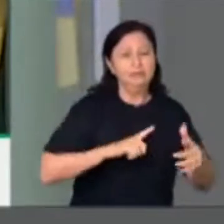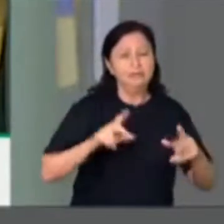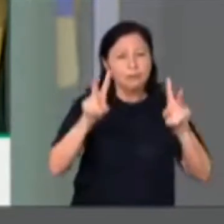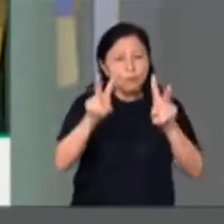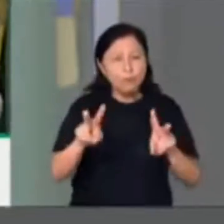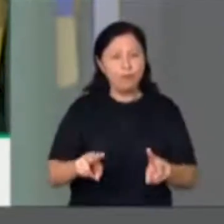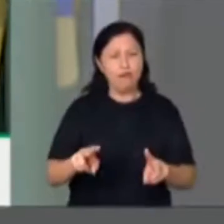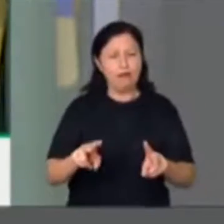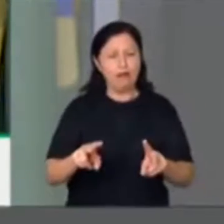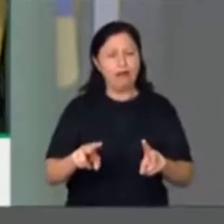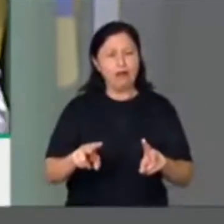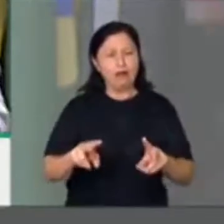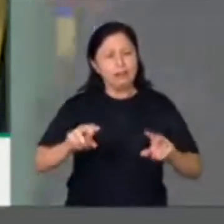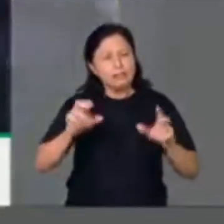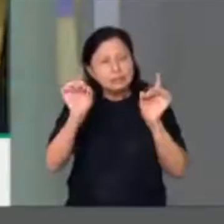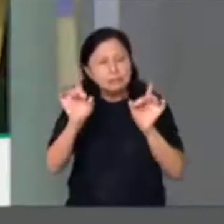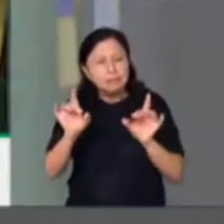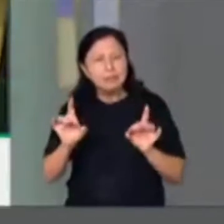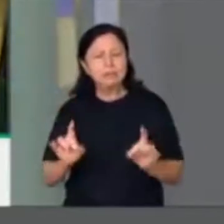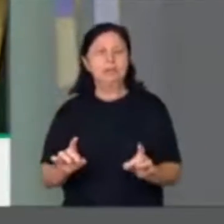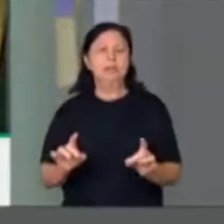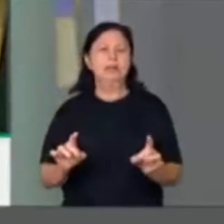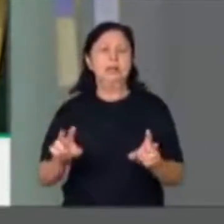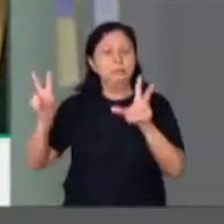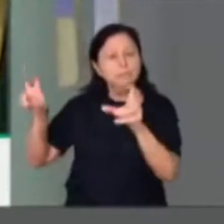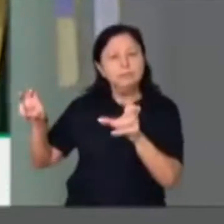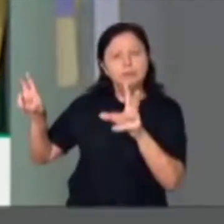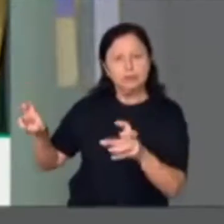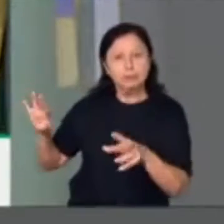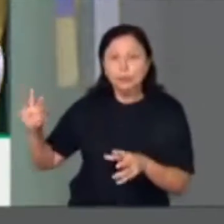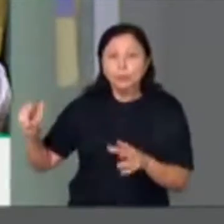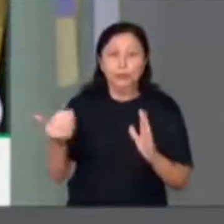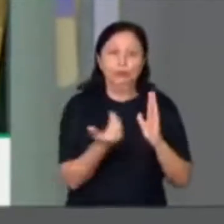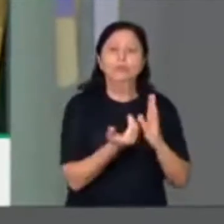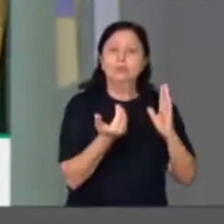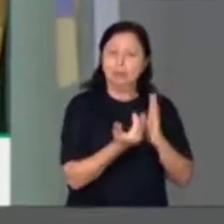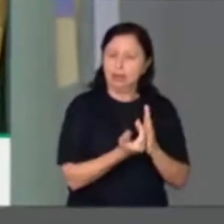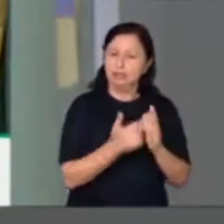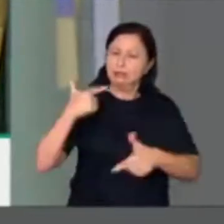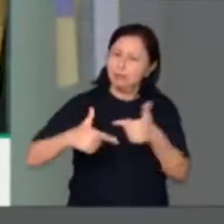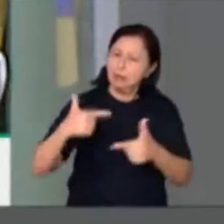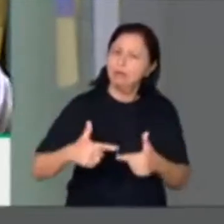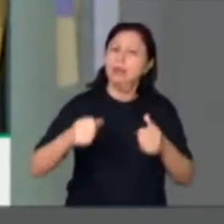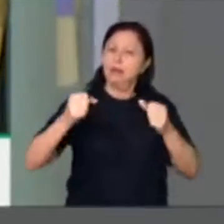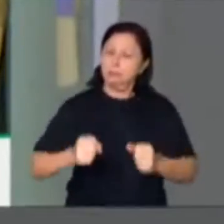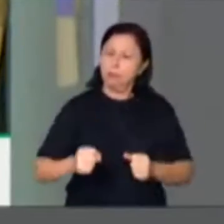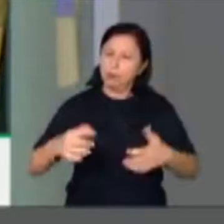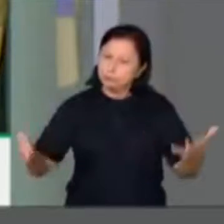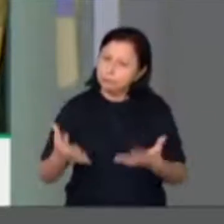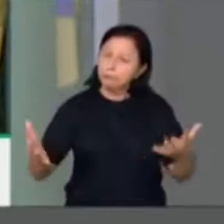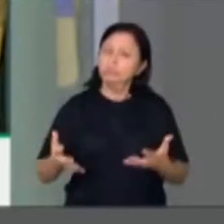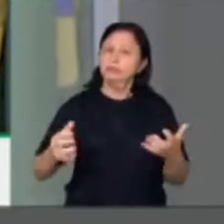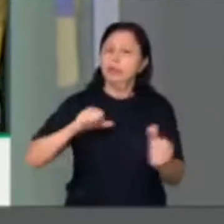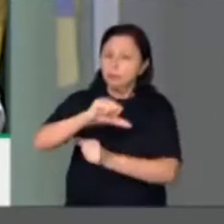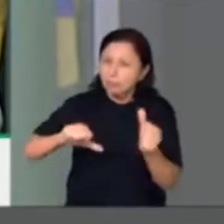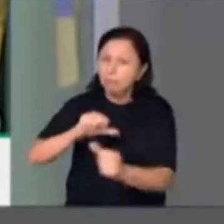as iniciativas parlamentares que estão aqui na casa, que podem melhorar o estatuto, implementar o